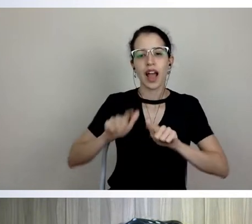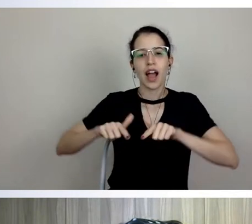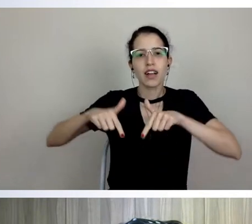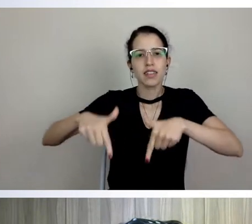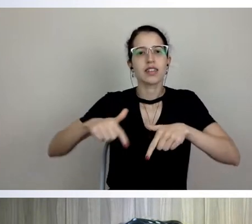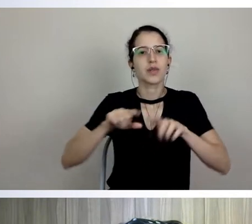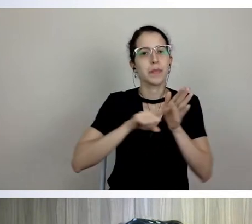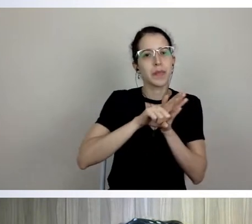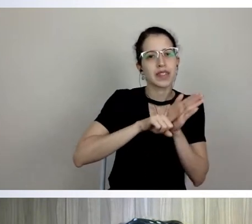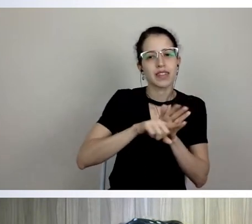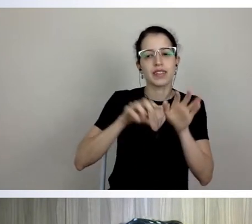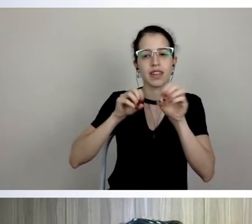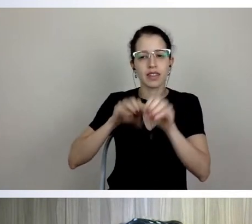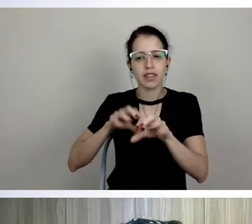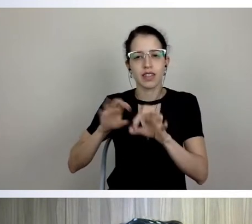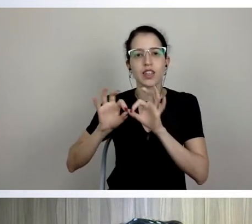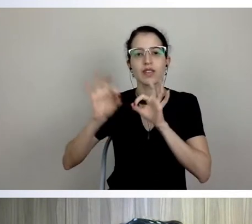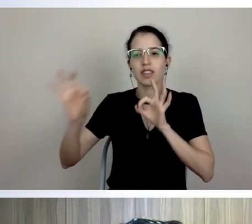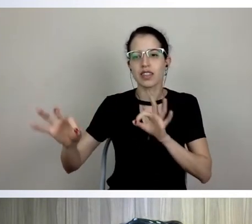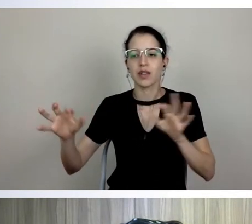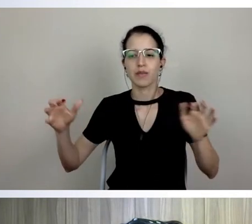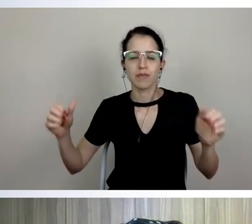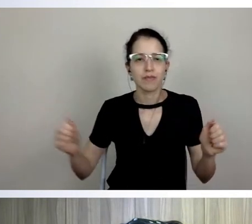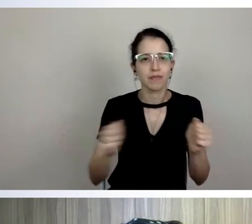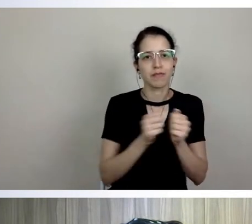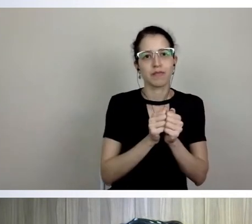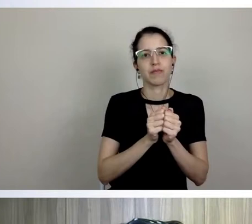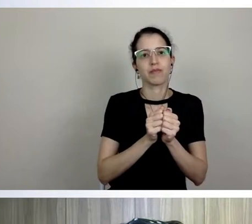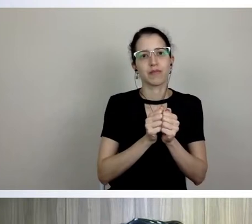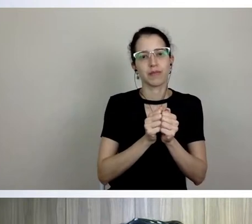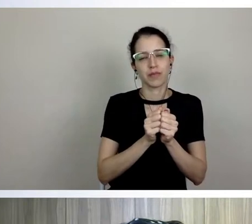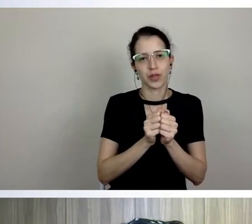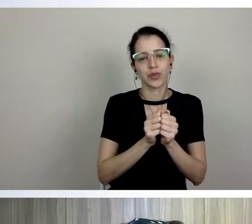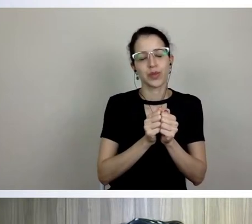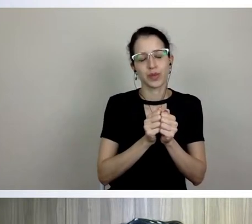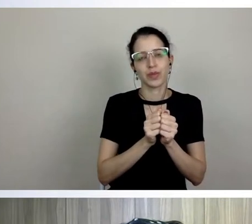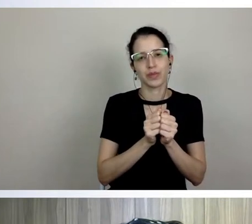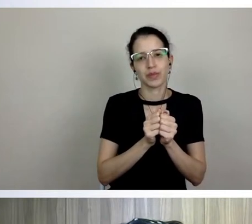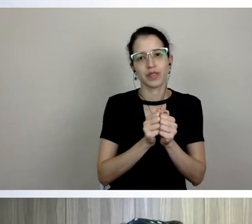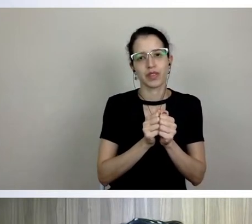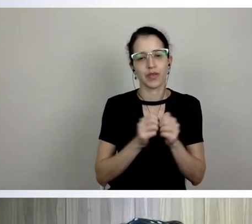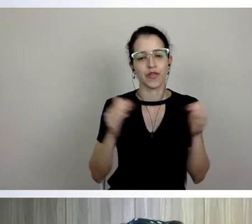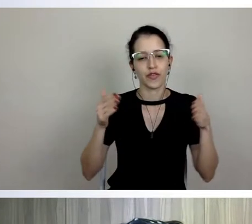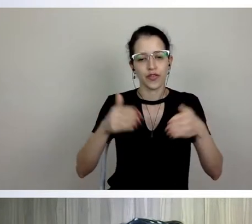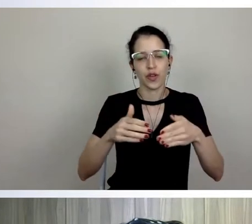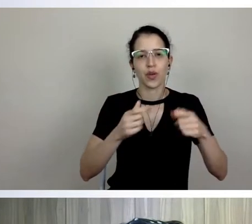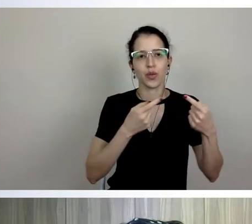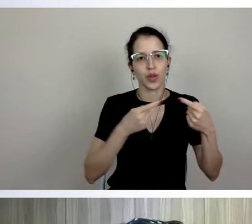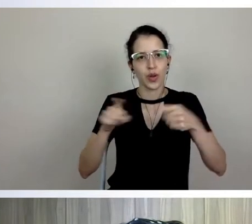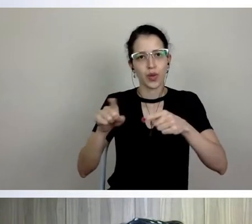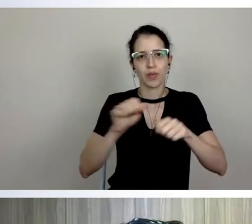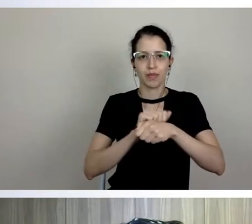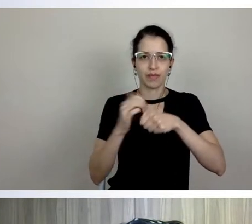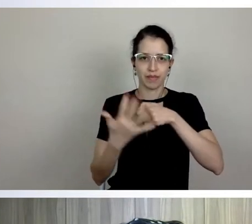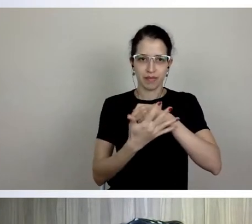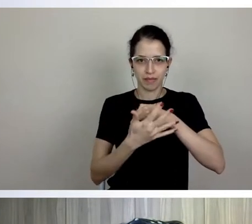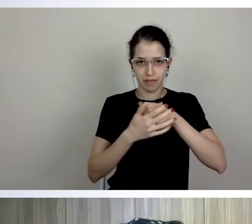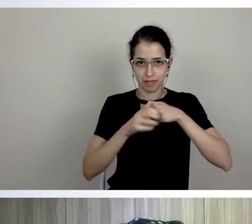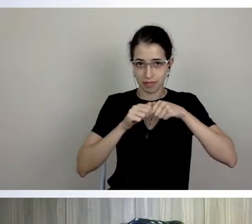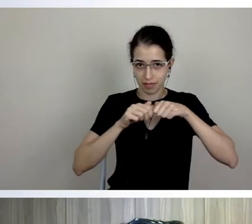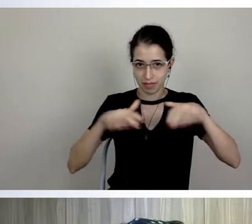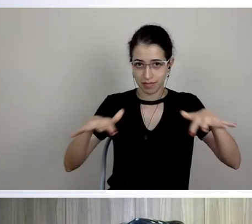de extensão, que estejam ligadas ao COVID. Então, a ideia é, dentro destas condições, a